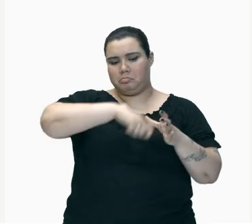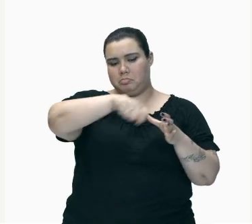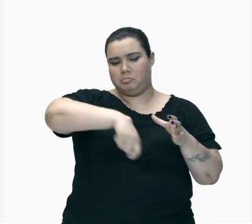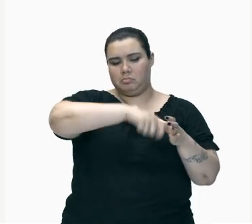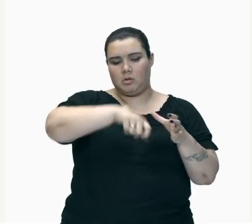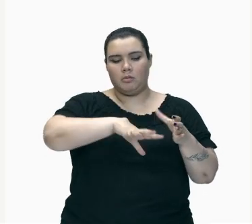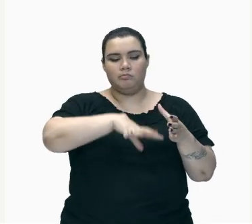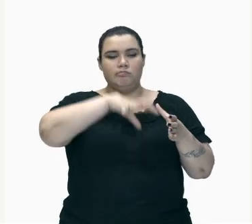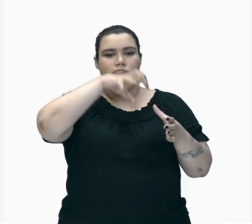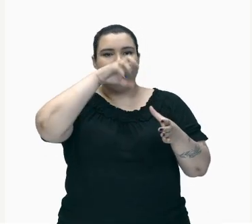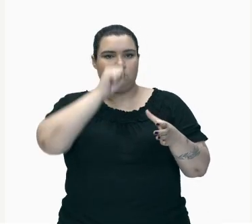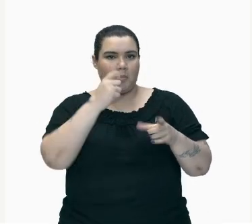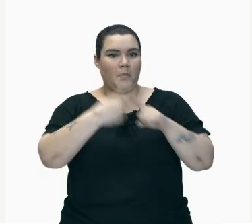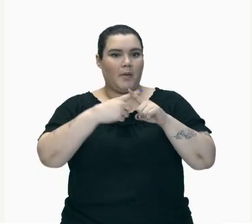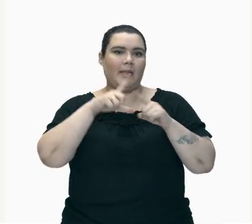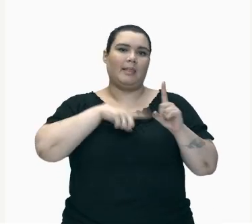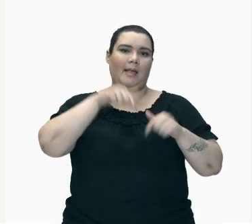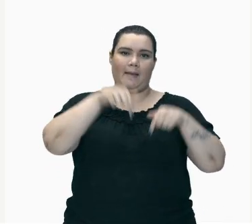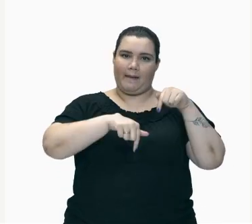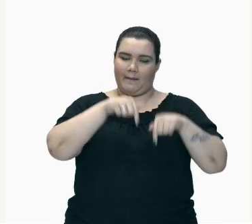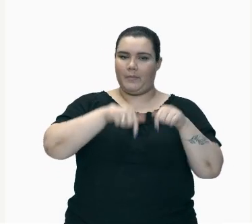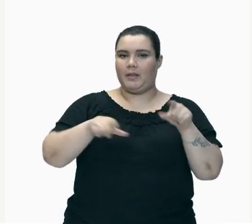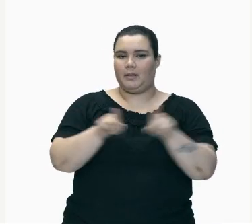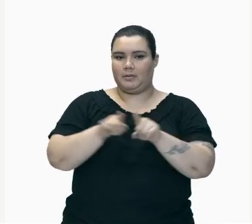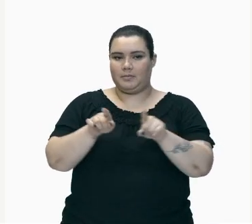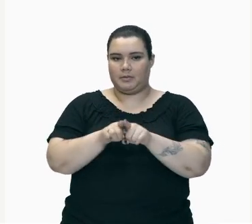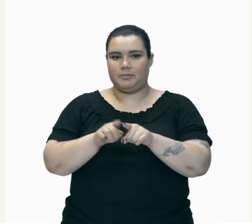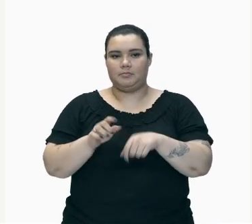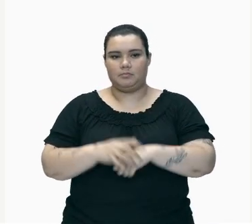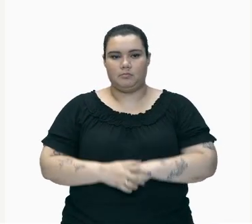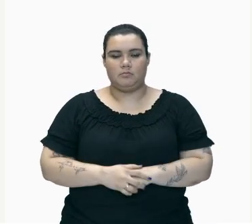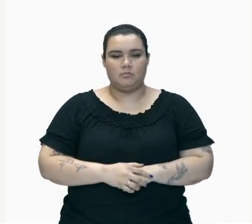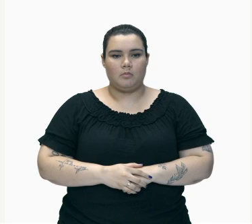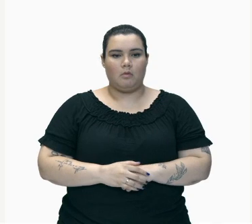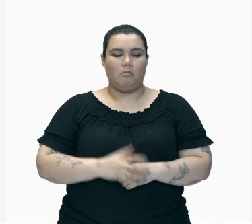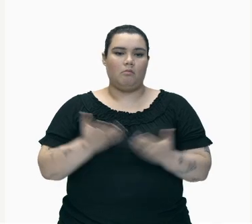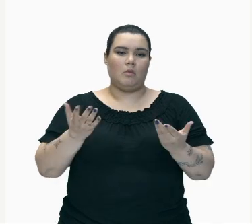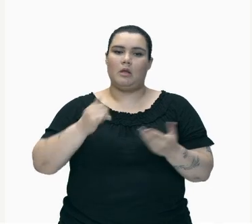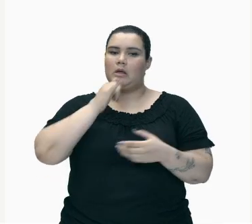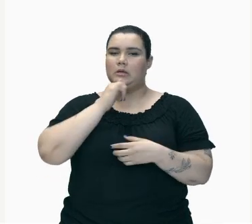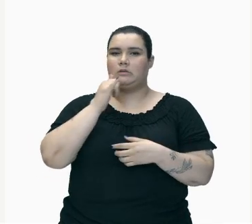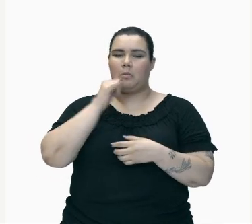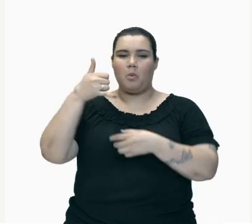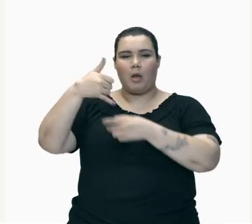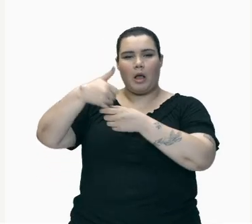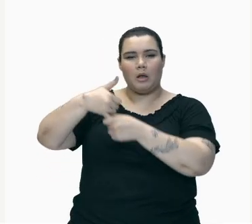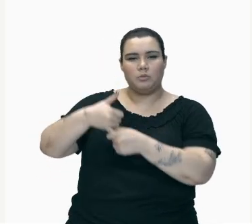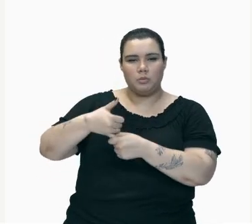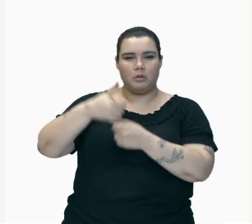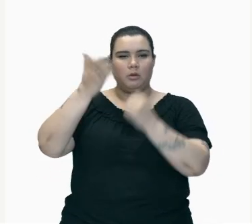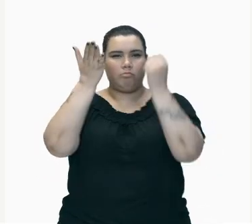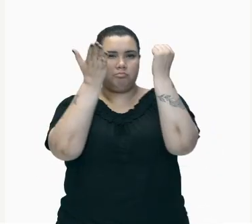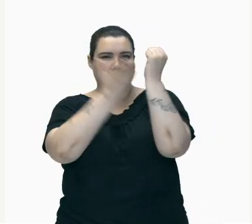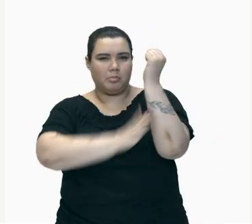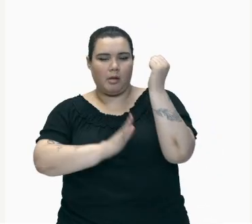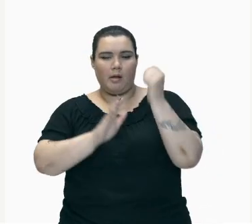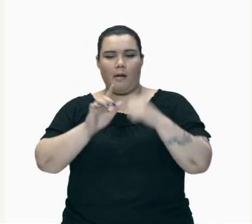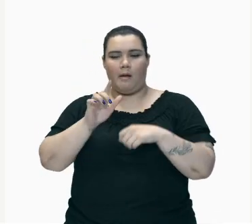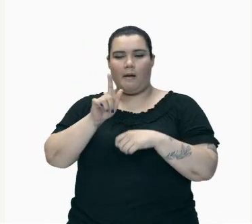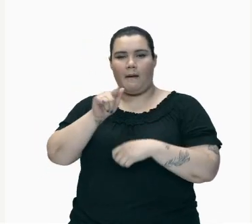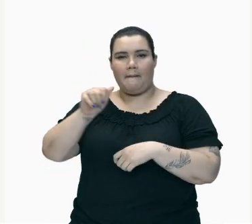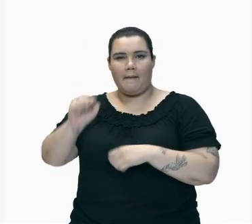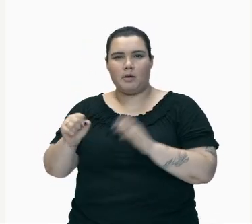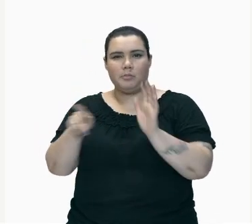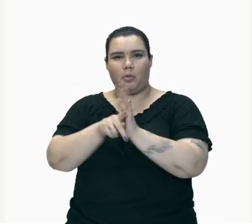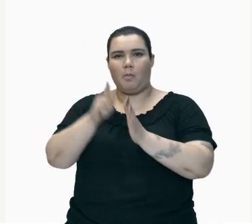Ocorrendo Reações Químicas Ali A Queima De Um Combustível Gasolina Madeira Gás De Cozinha